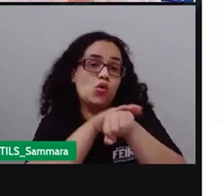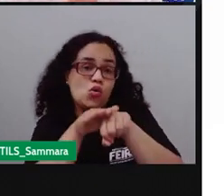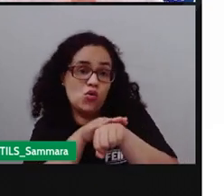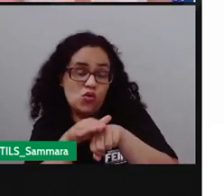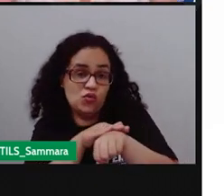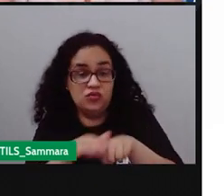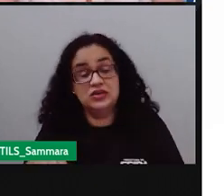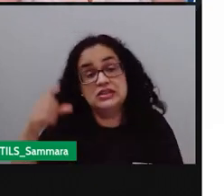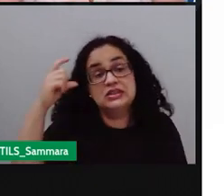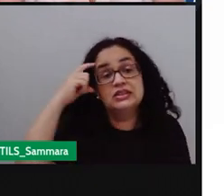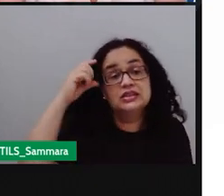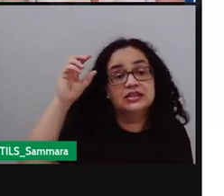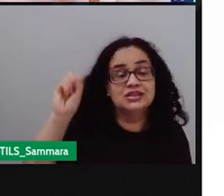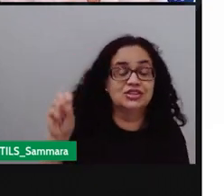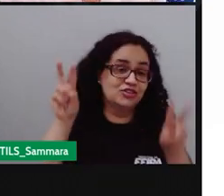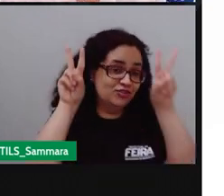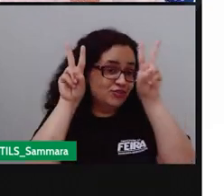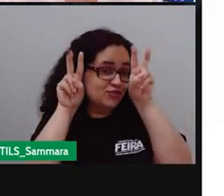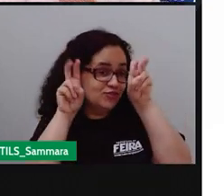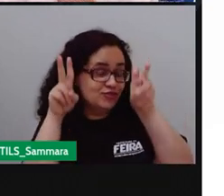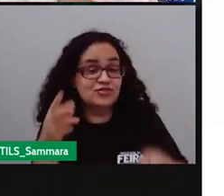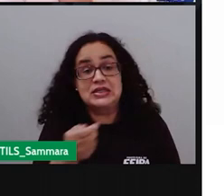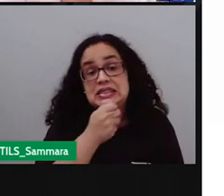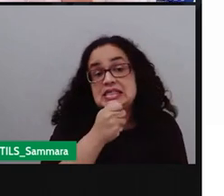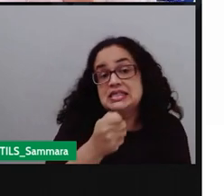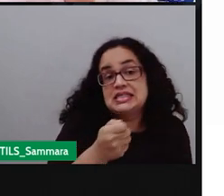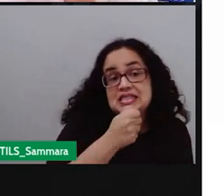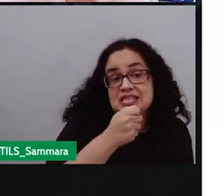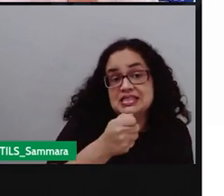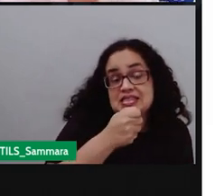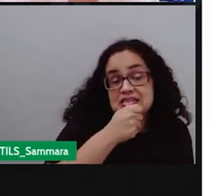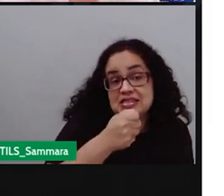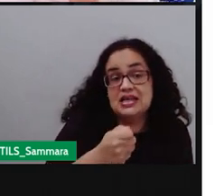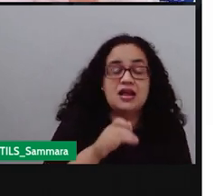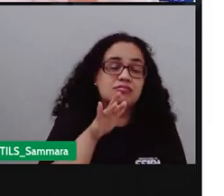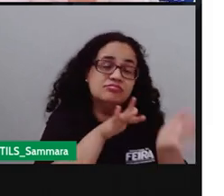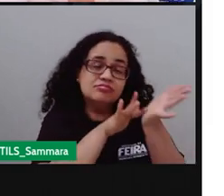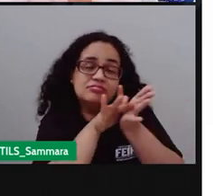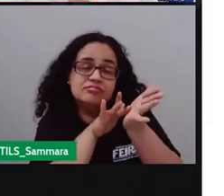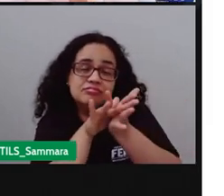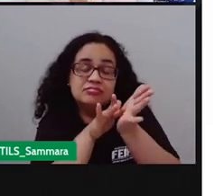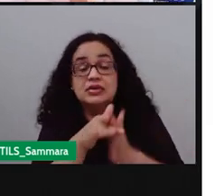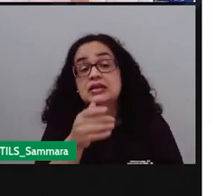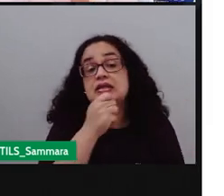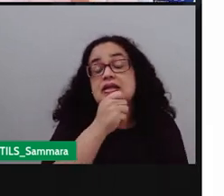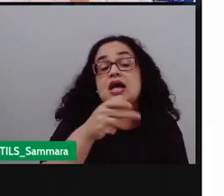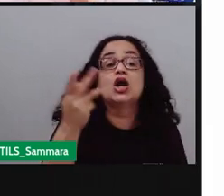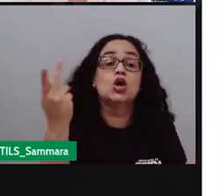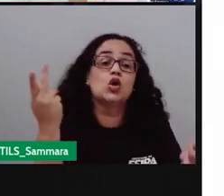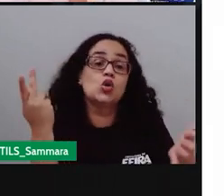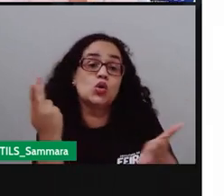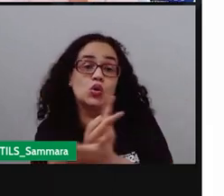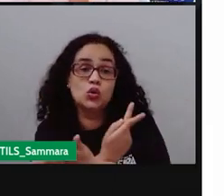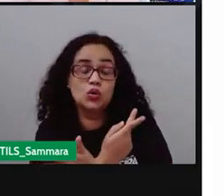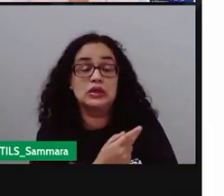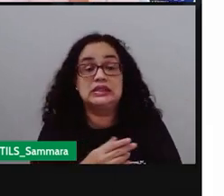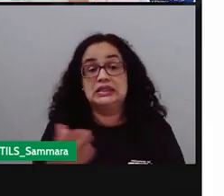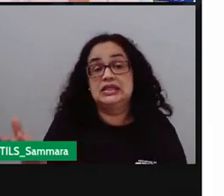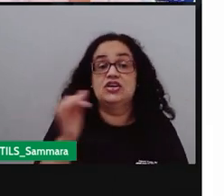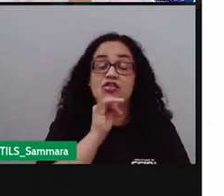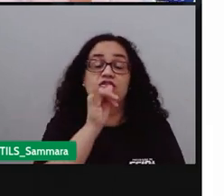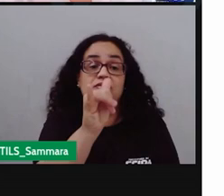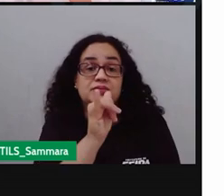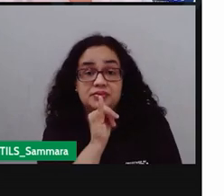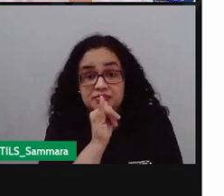com o Samara, nessa entrevista, né, que eu estou tendo aqui, e a gente está simulando, né? O que que acontece? Eu estou coletando o quê?